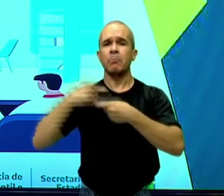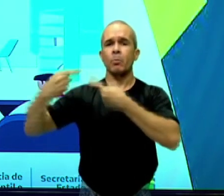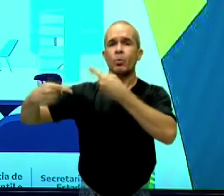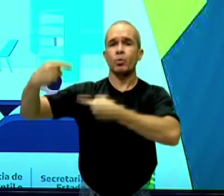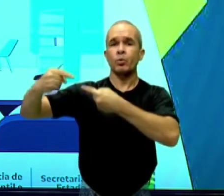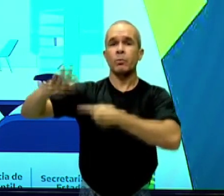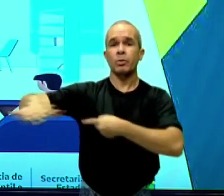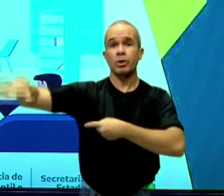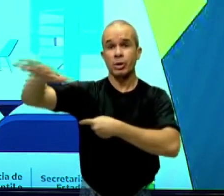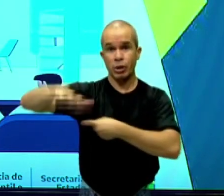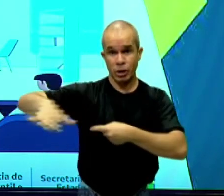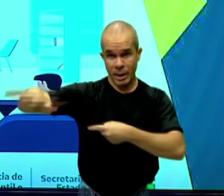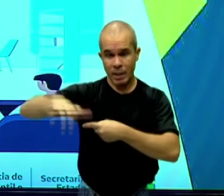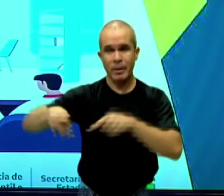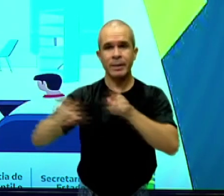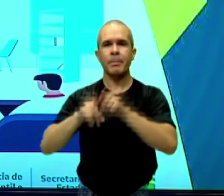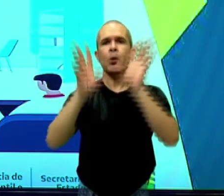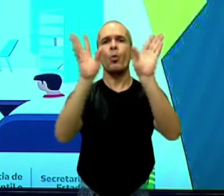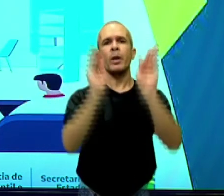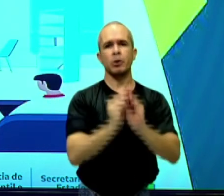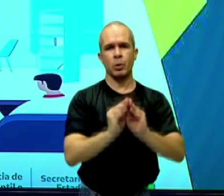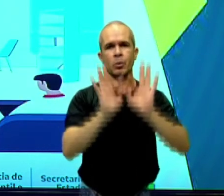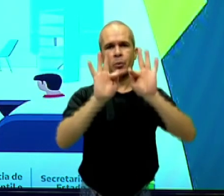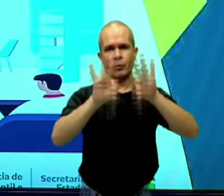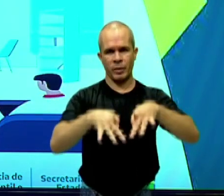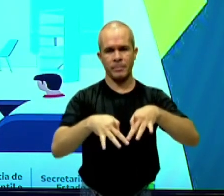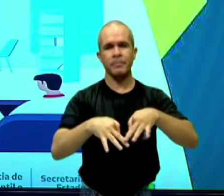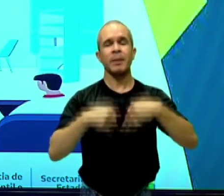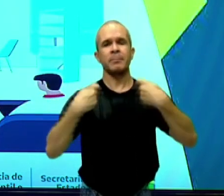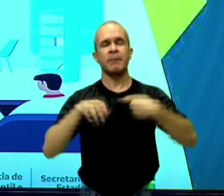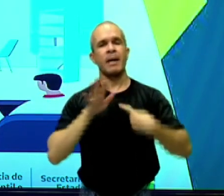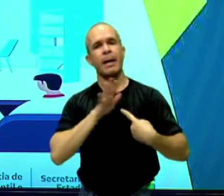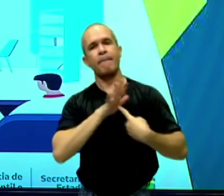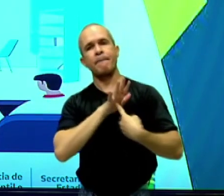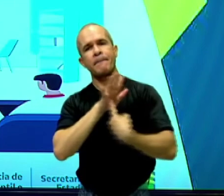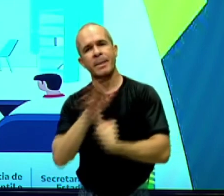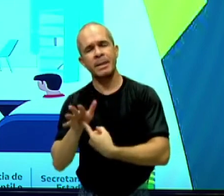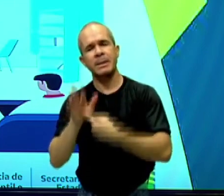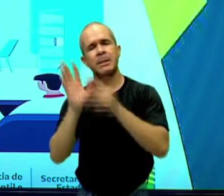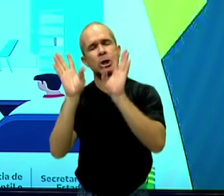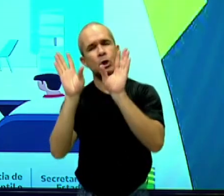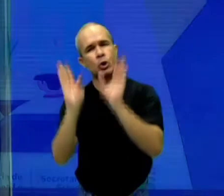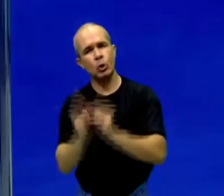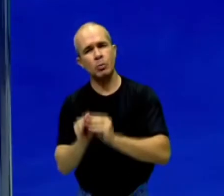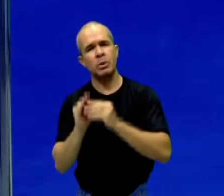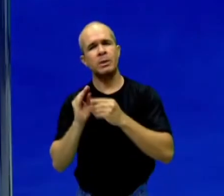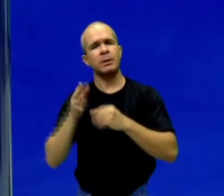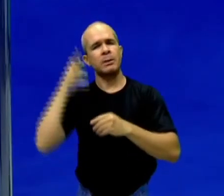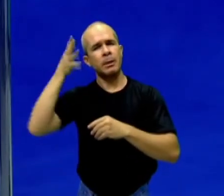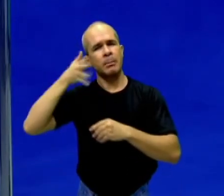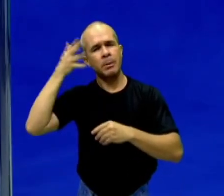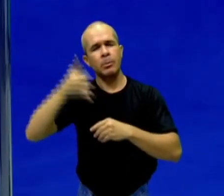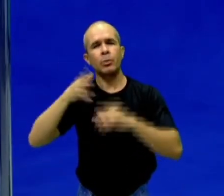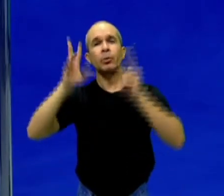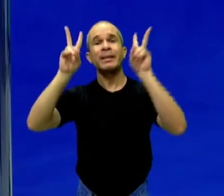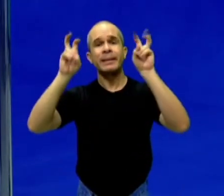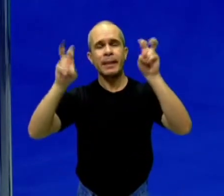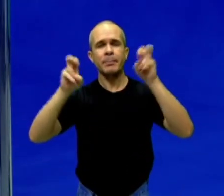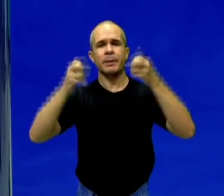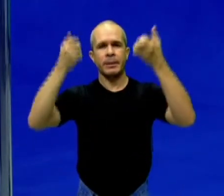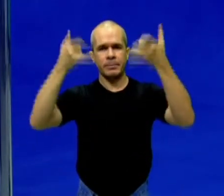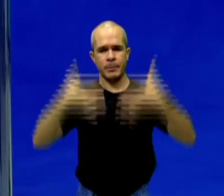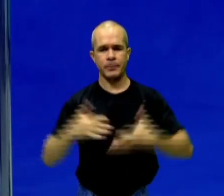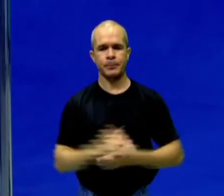do comunicador e a síntese final, que deverá ser apresentada como uma síntese da apresentação do tema que foi abordado.